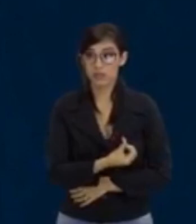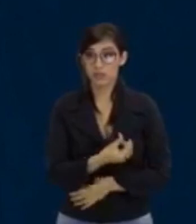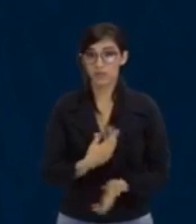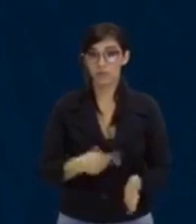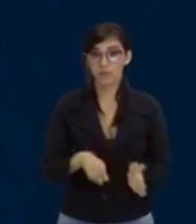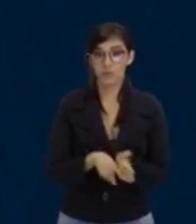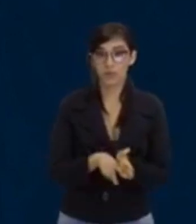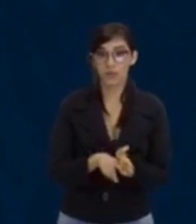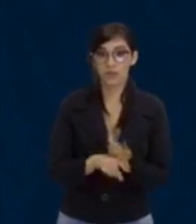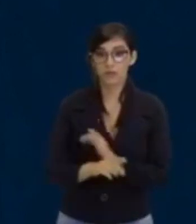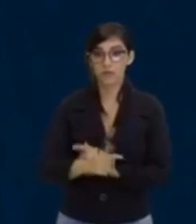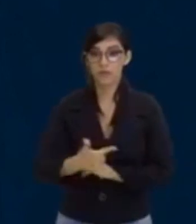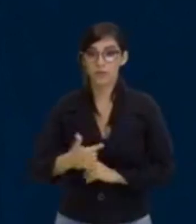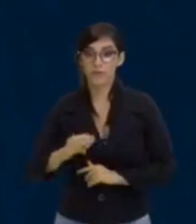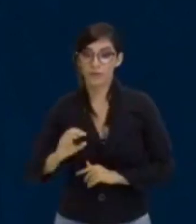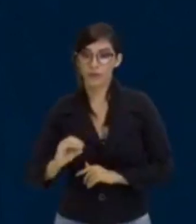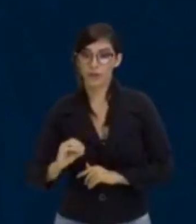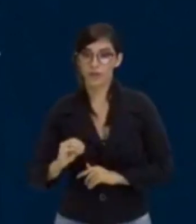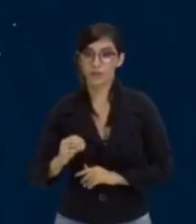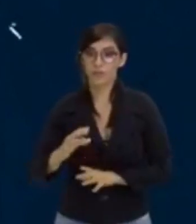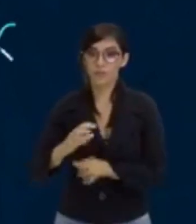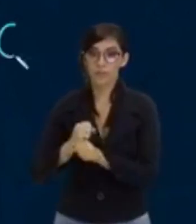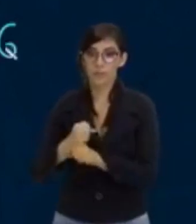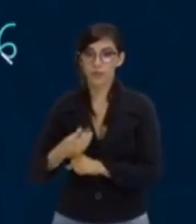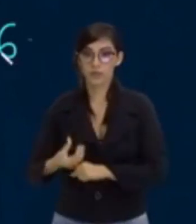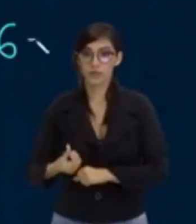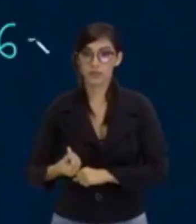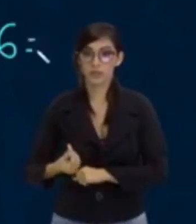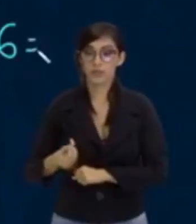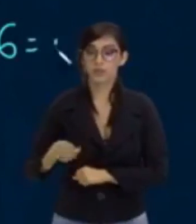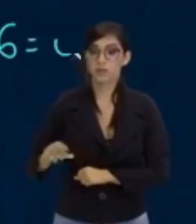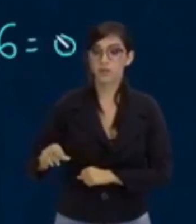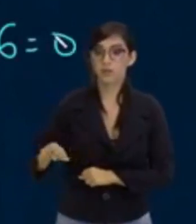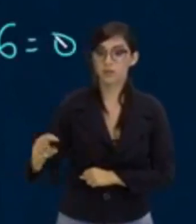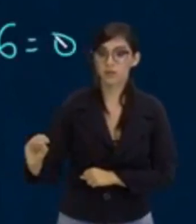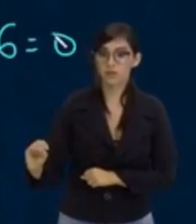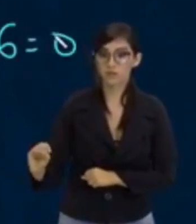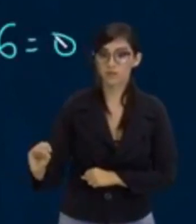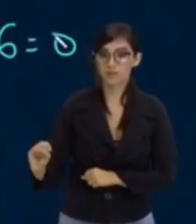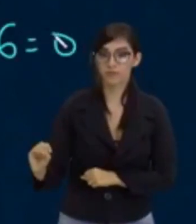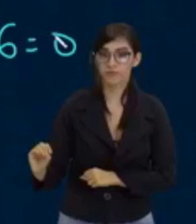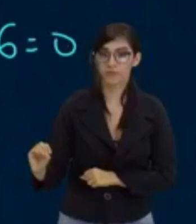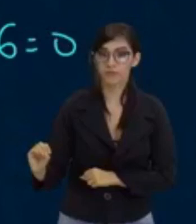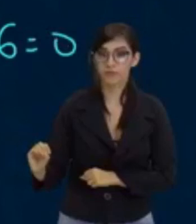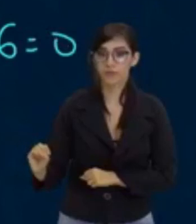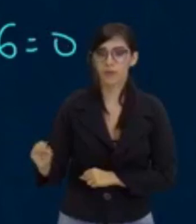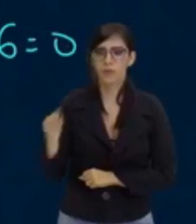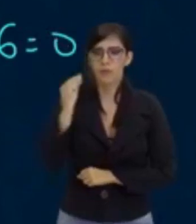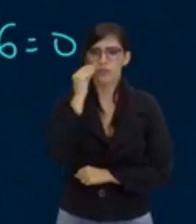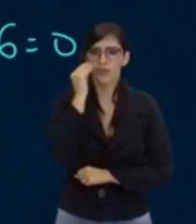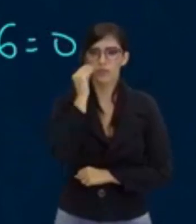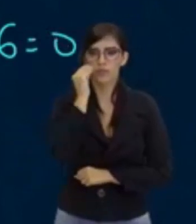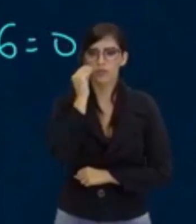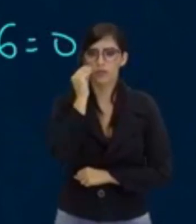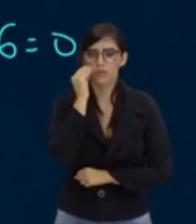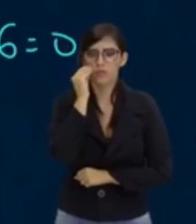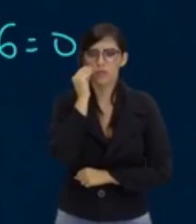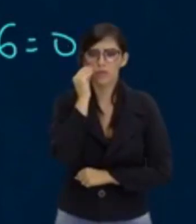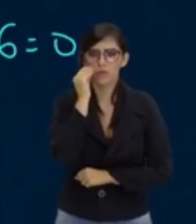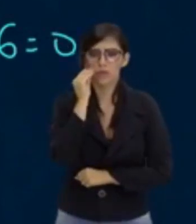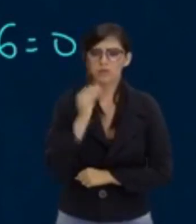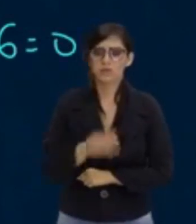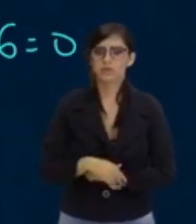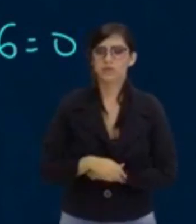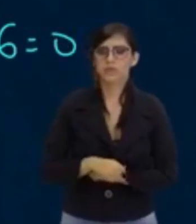4, 20, mais 6, igual a zero. Só que, observa, 16 menos 20 é